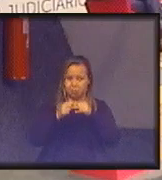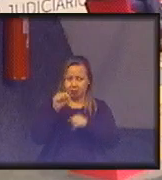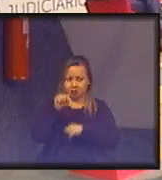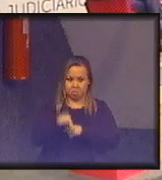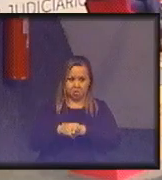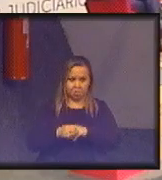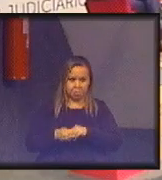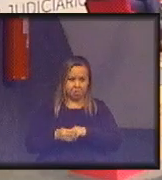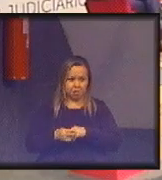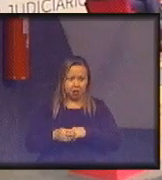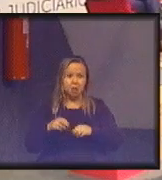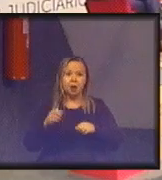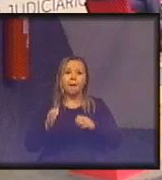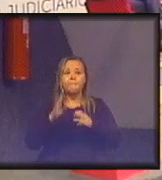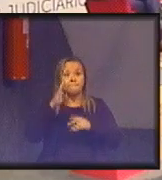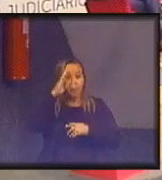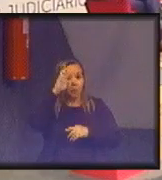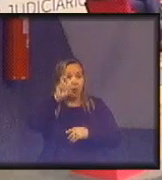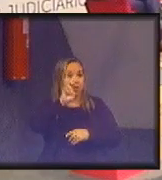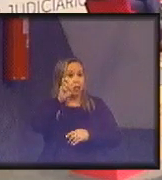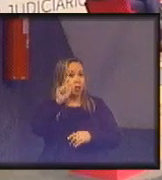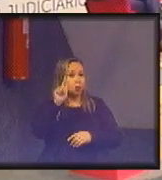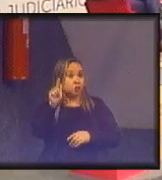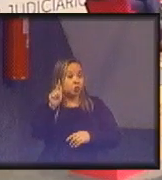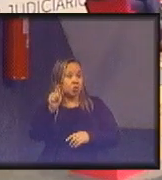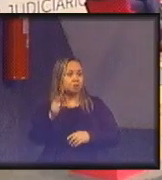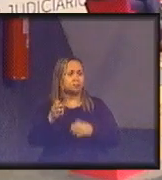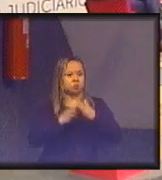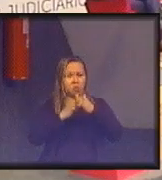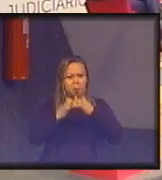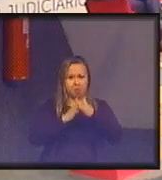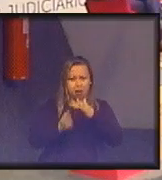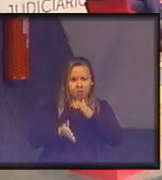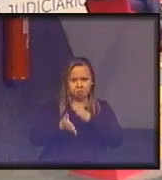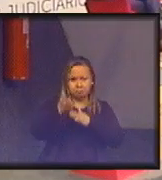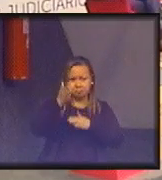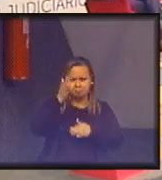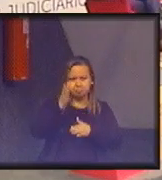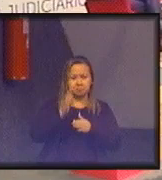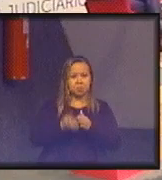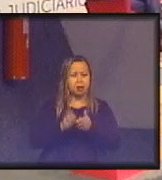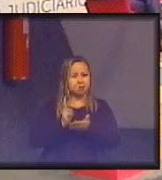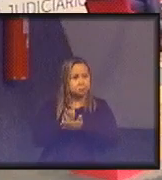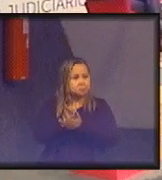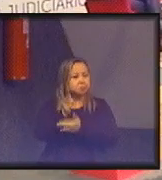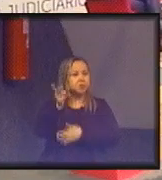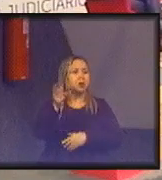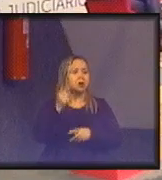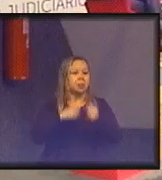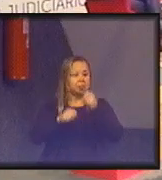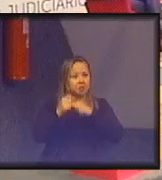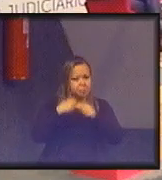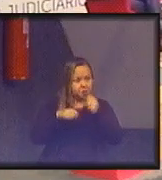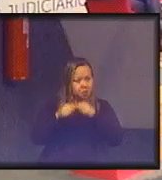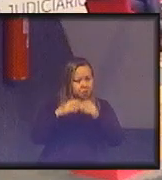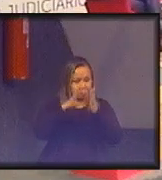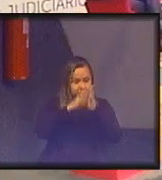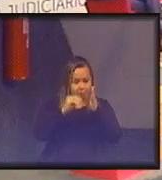entrada do 5G mercados superfluidos novos modelos econômicos economia circular indústria